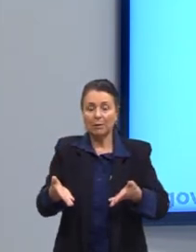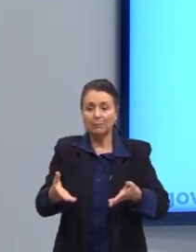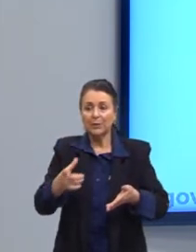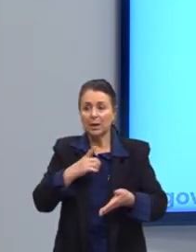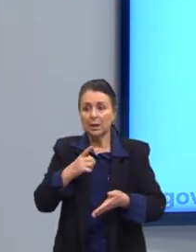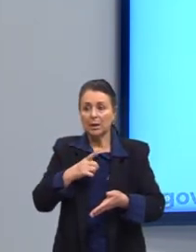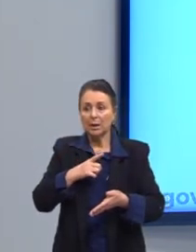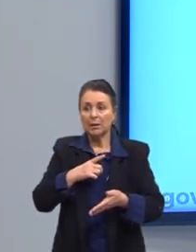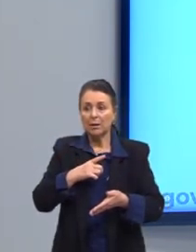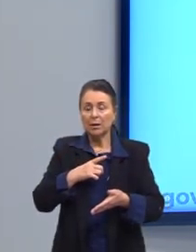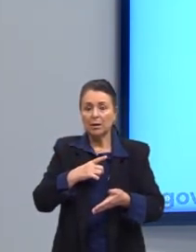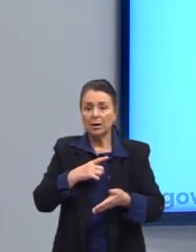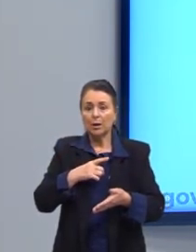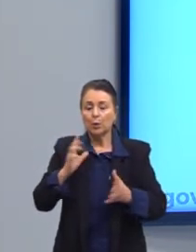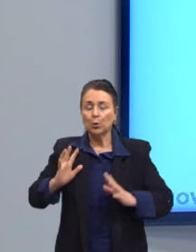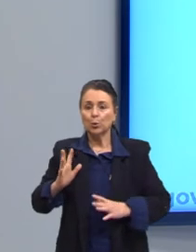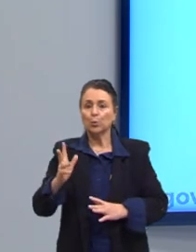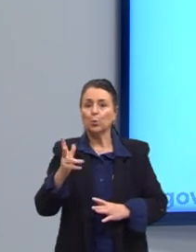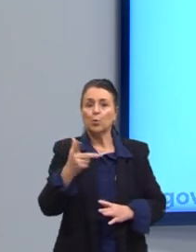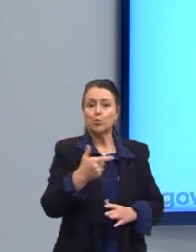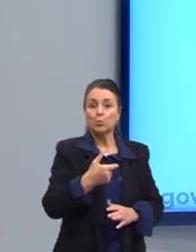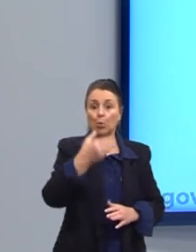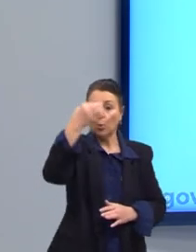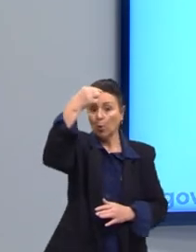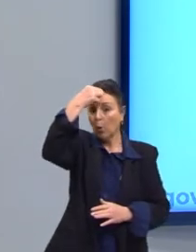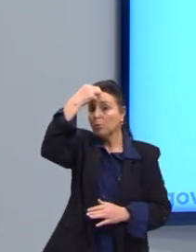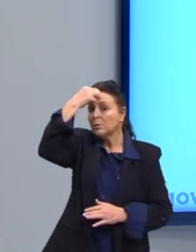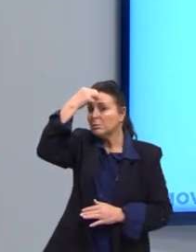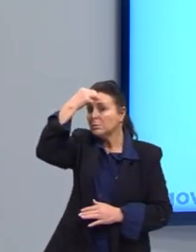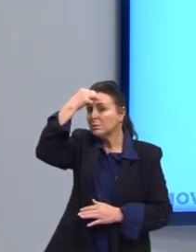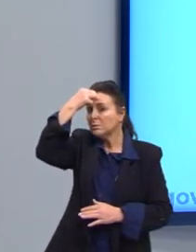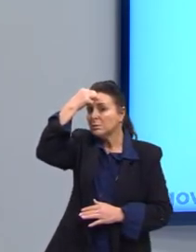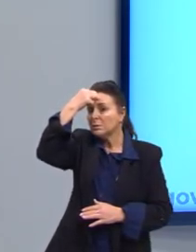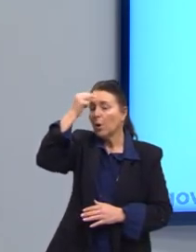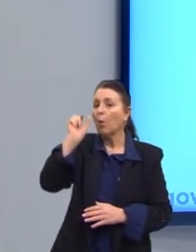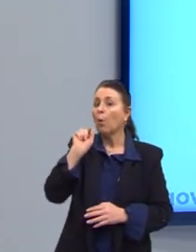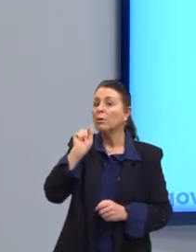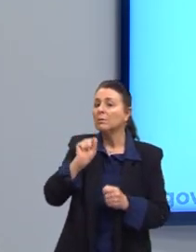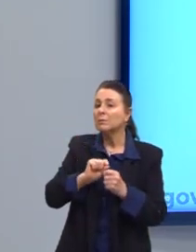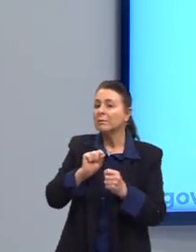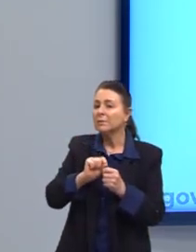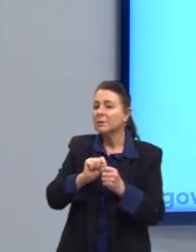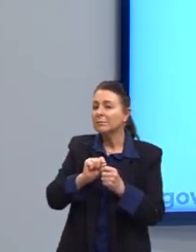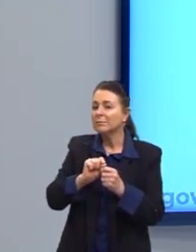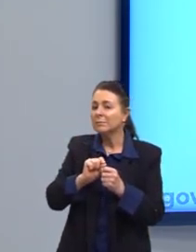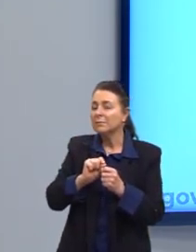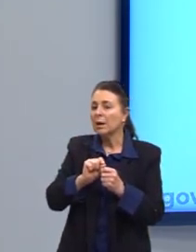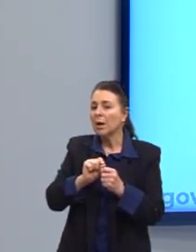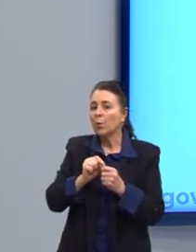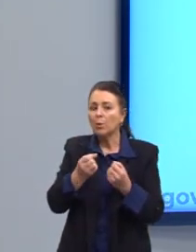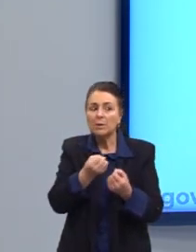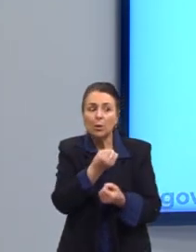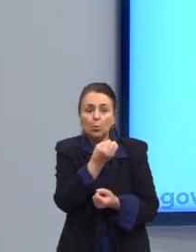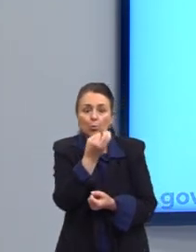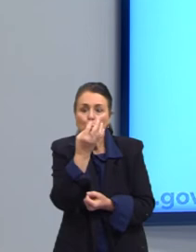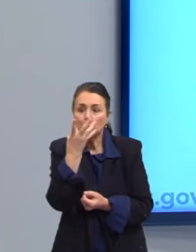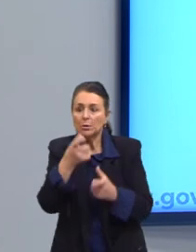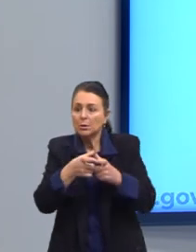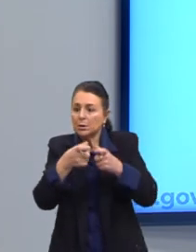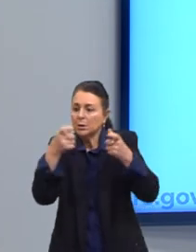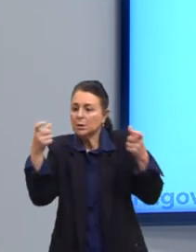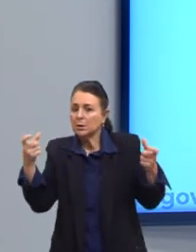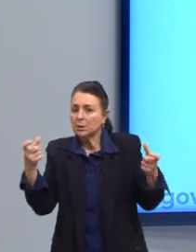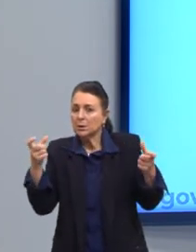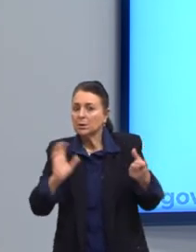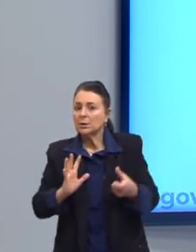essa questão do consumo consciente, o que nós vamos fazer com esse excesso de consumo, o consumo